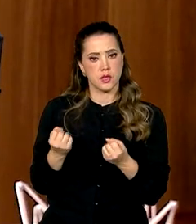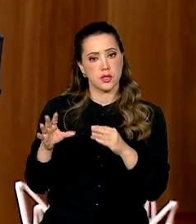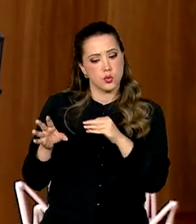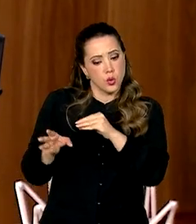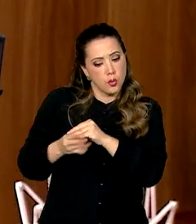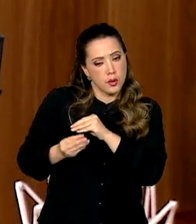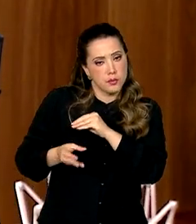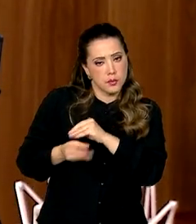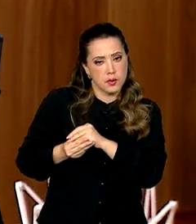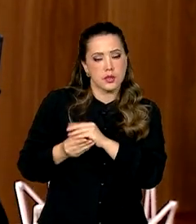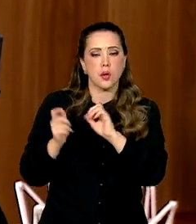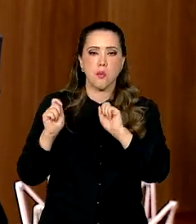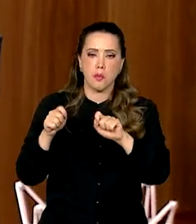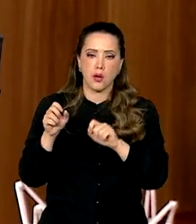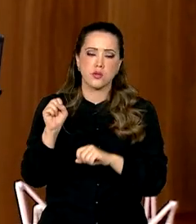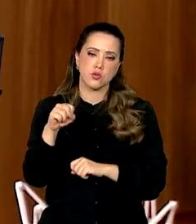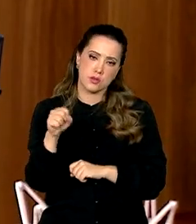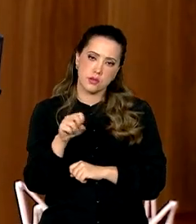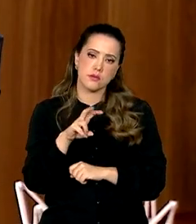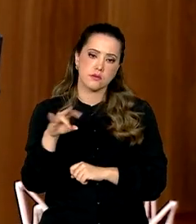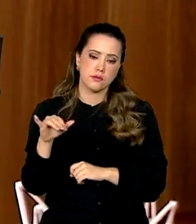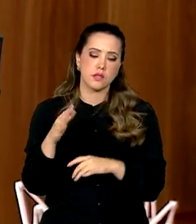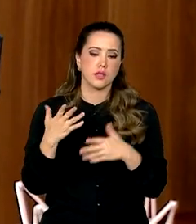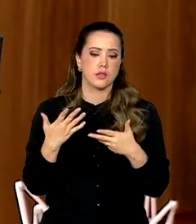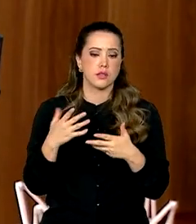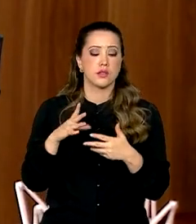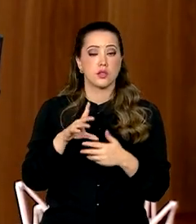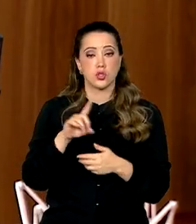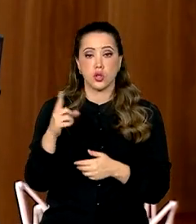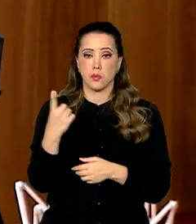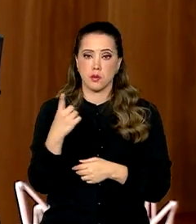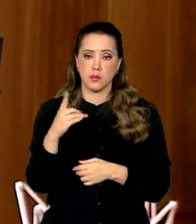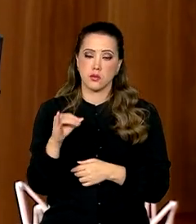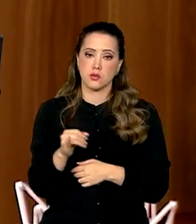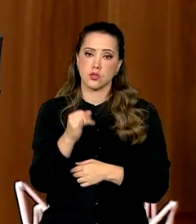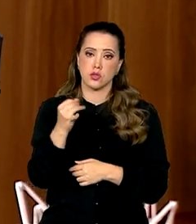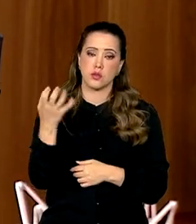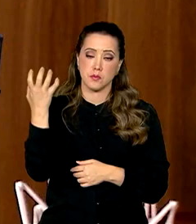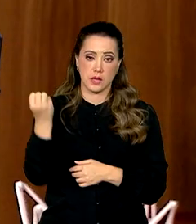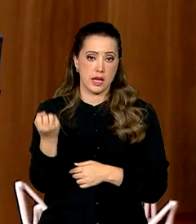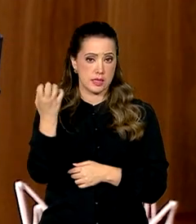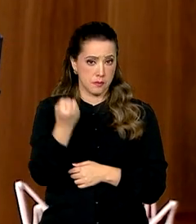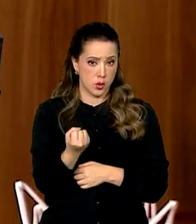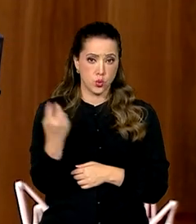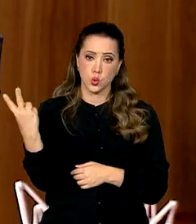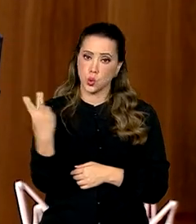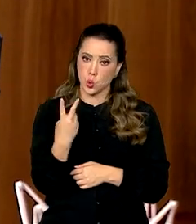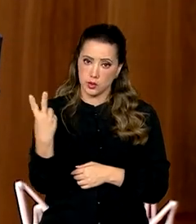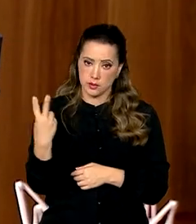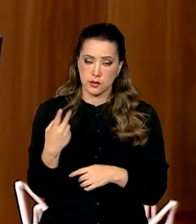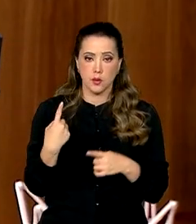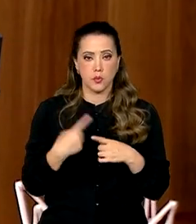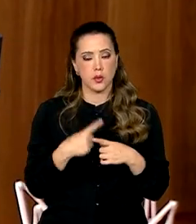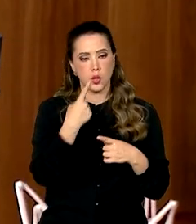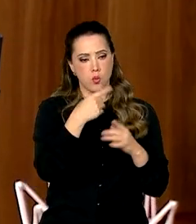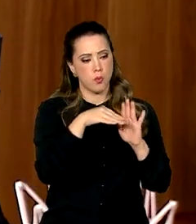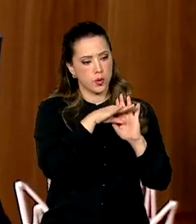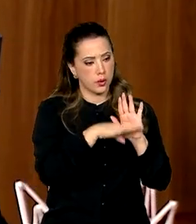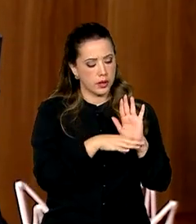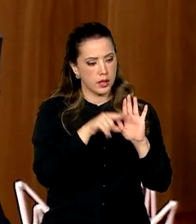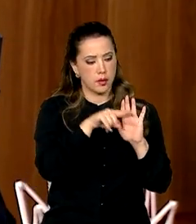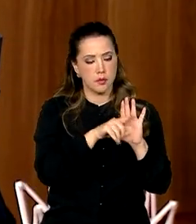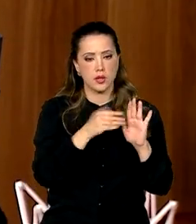São complementares e podem sim e serão, a partir do dia 1º de janeiro, recebidos sem prejuízos. Porque um é um programa